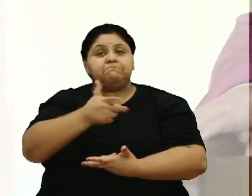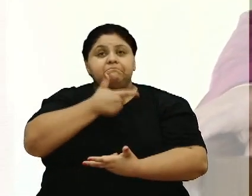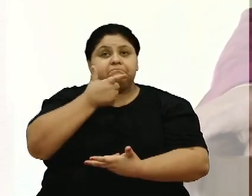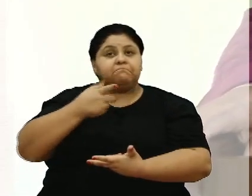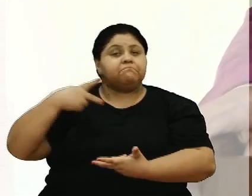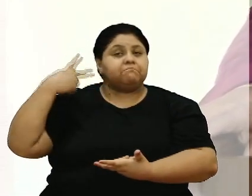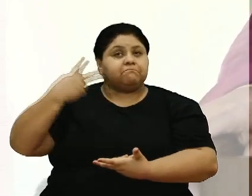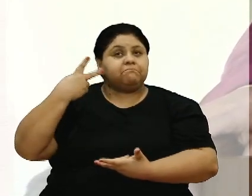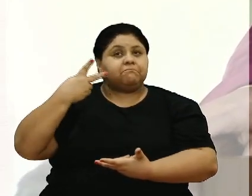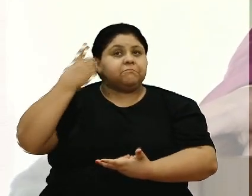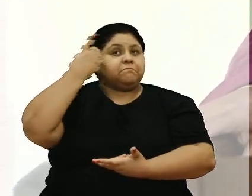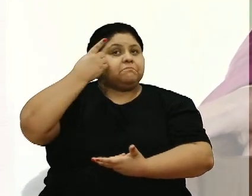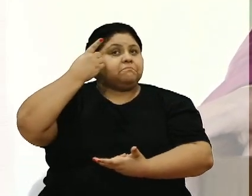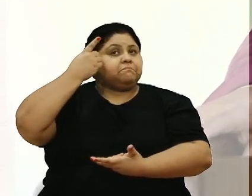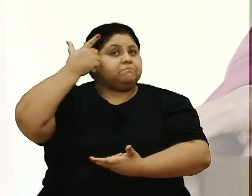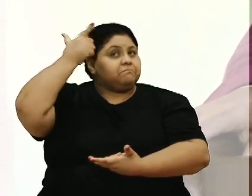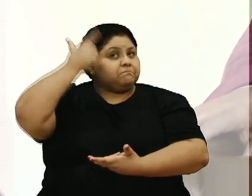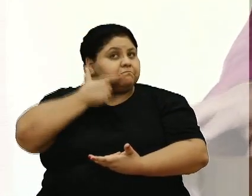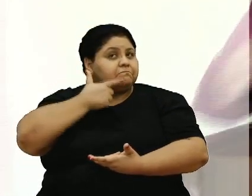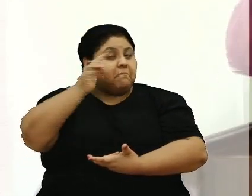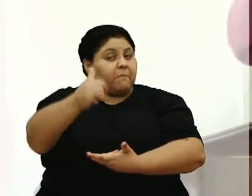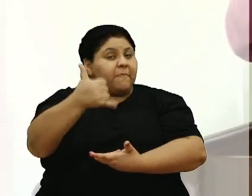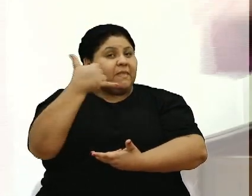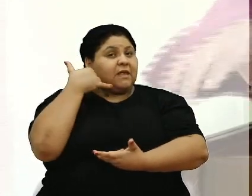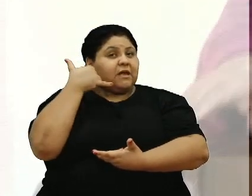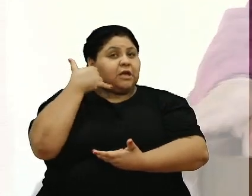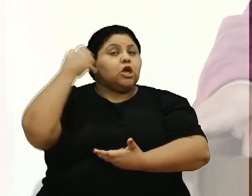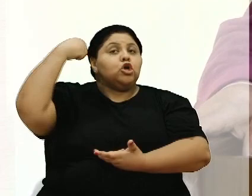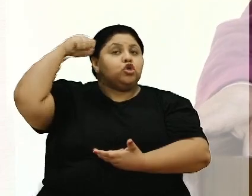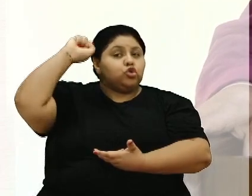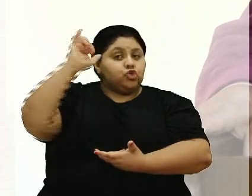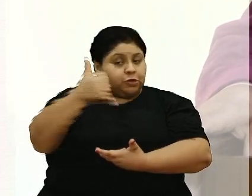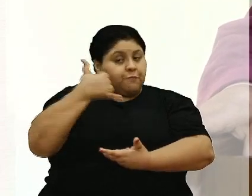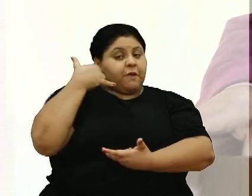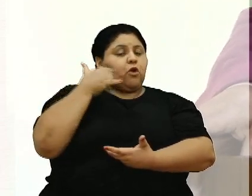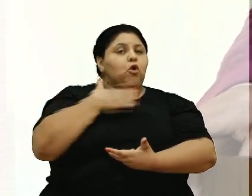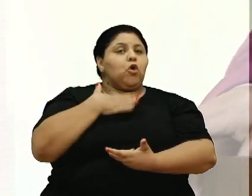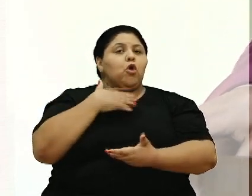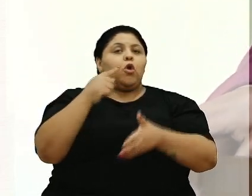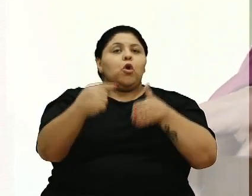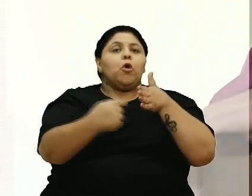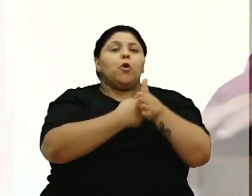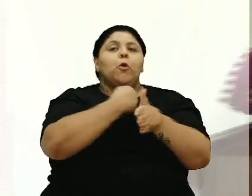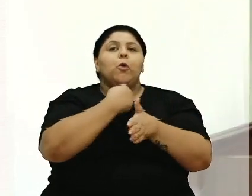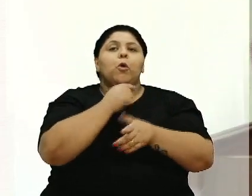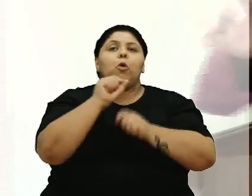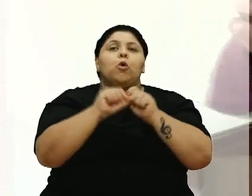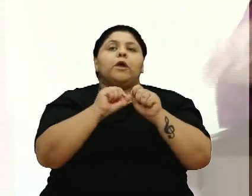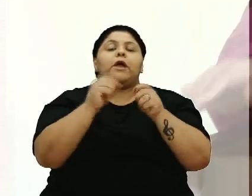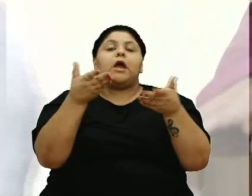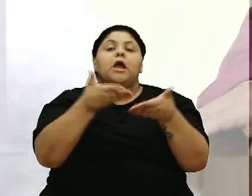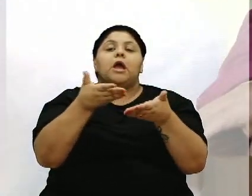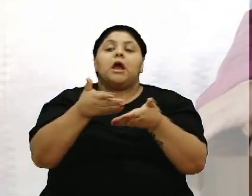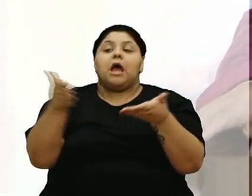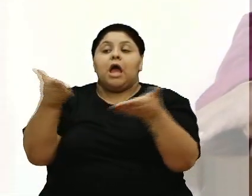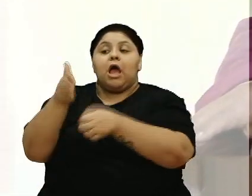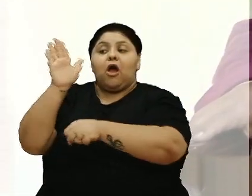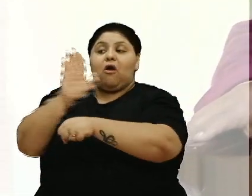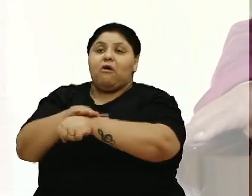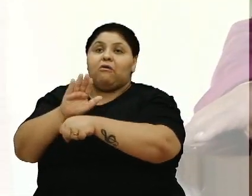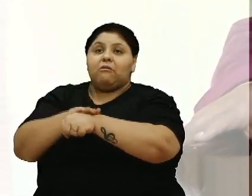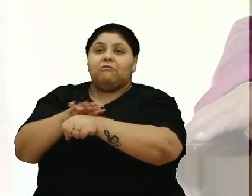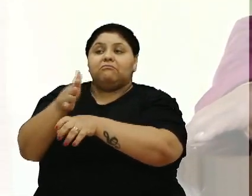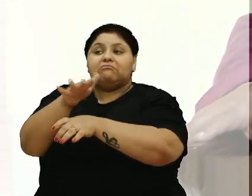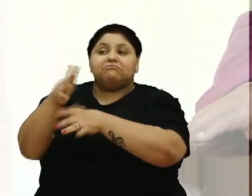vereador Lucas me ligou, vereador Xuxa me ligou, perguntando como era a situação, digo, nesse momento a situação é instável,